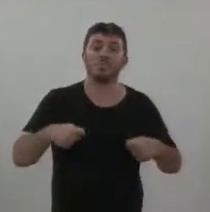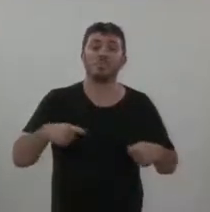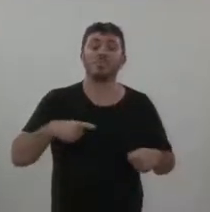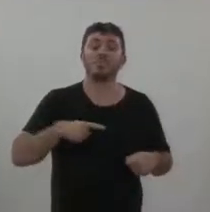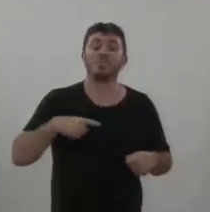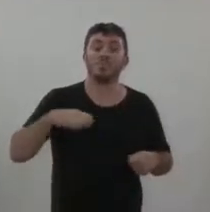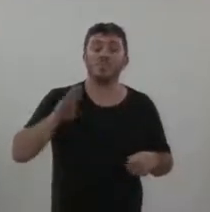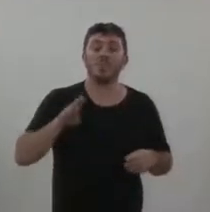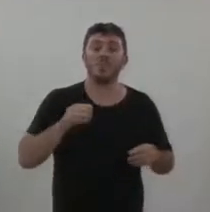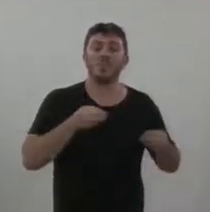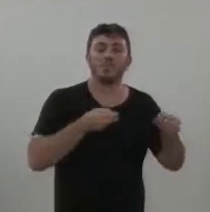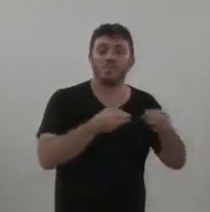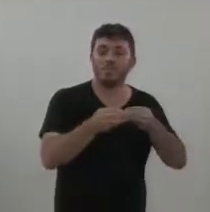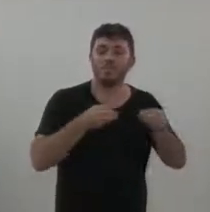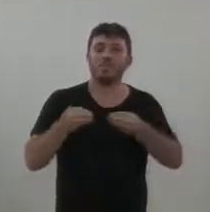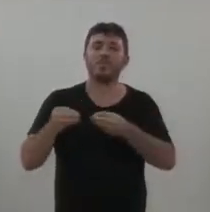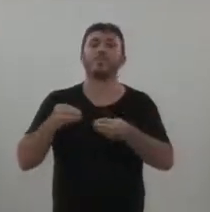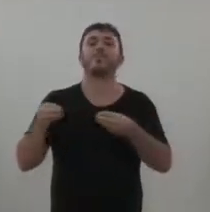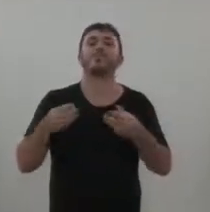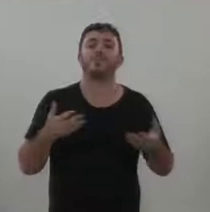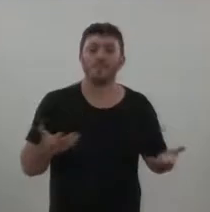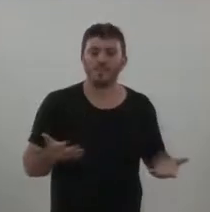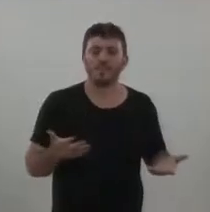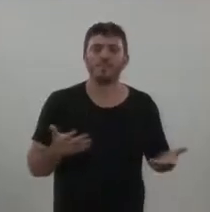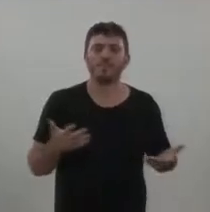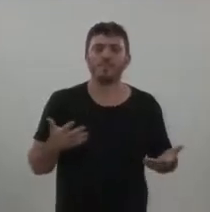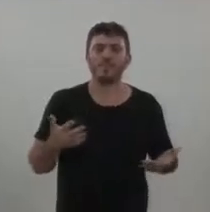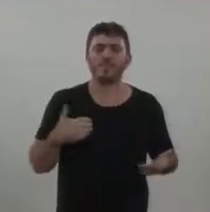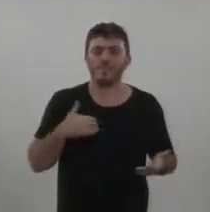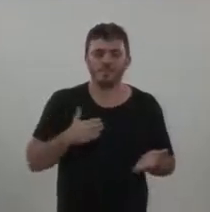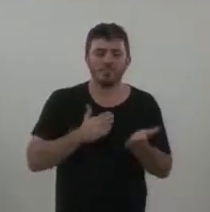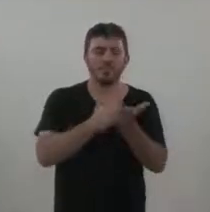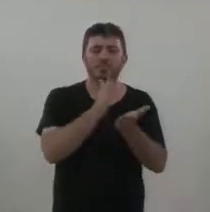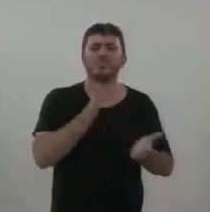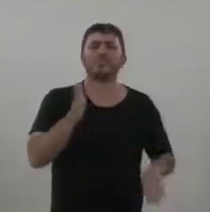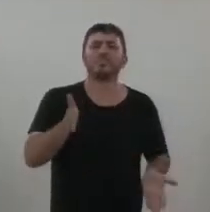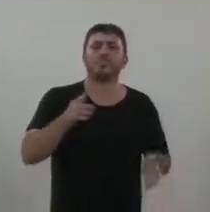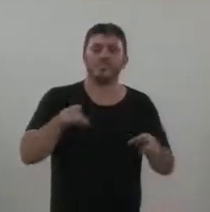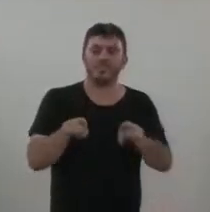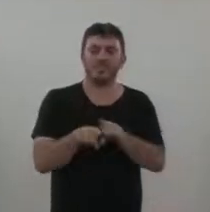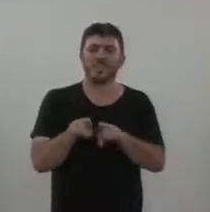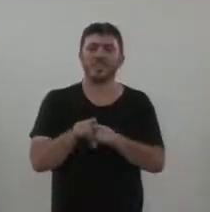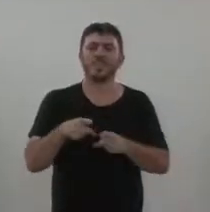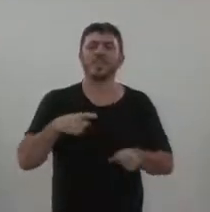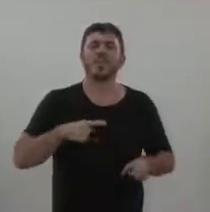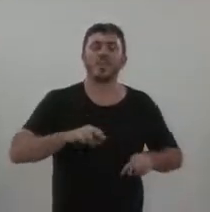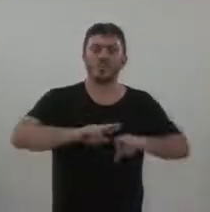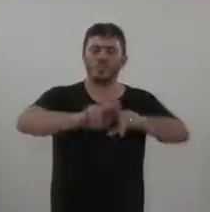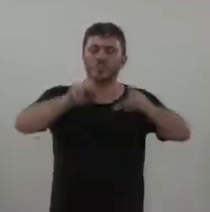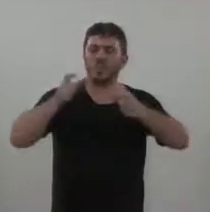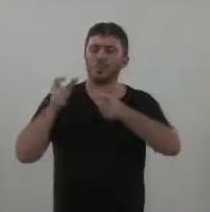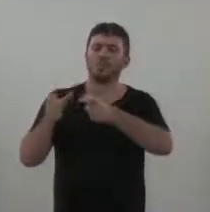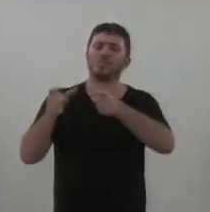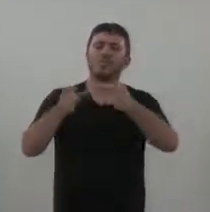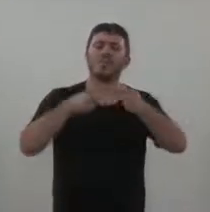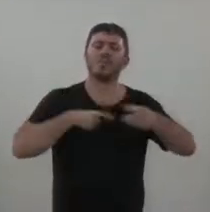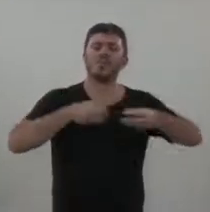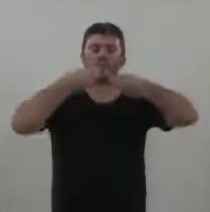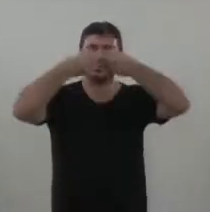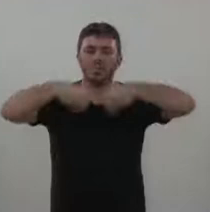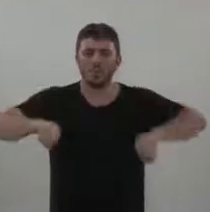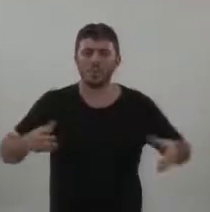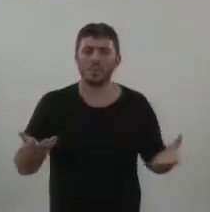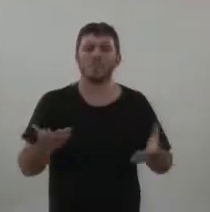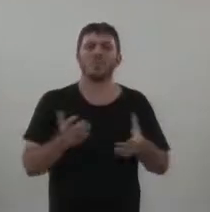flexibilização, o Marco defende muito, e eu também vou na mesma linha, que eu acho que vários setores são prejudicados, que